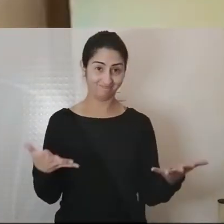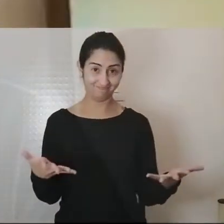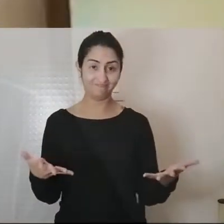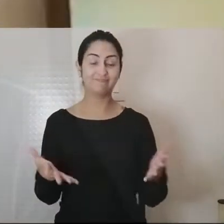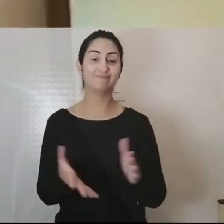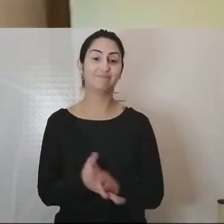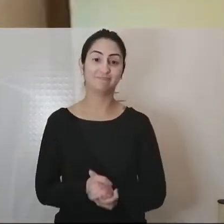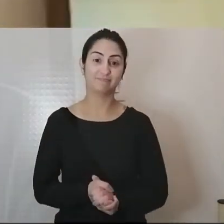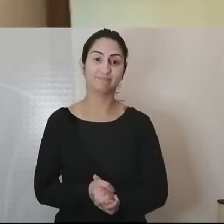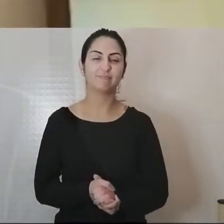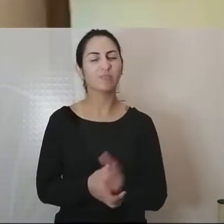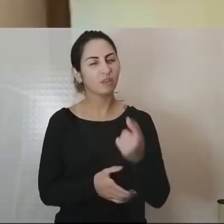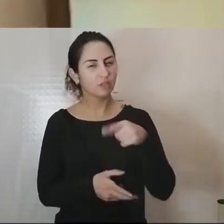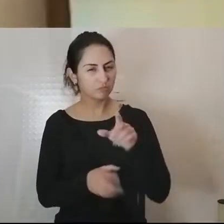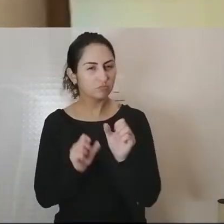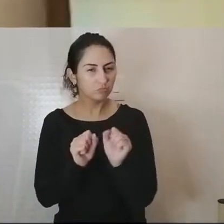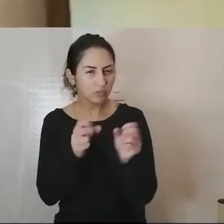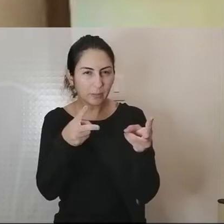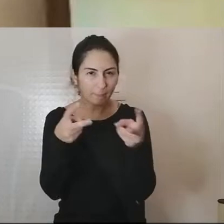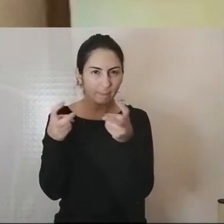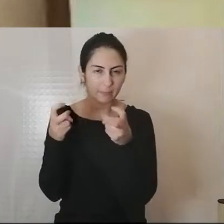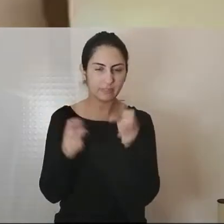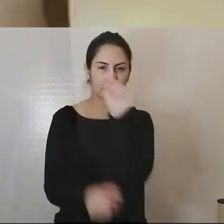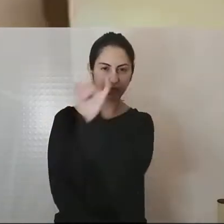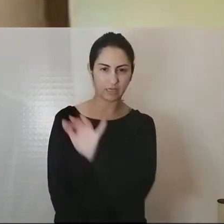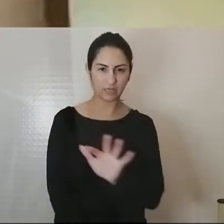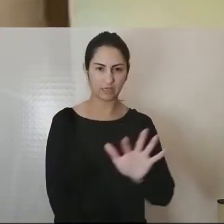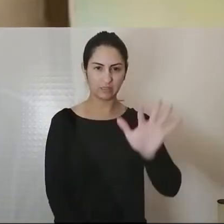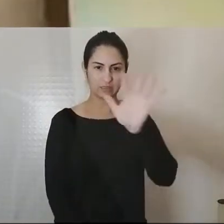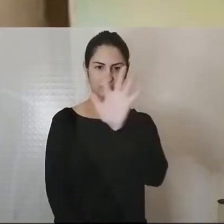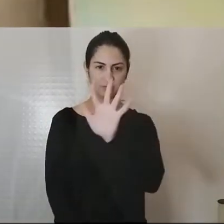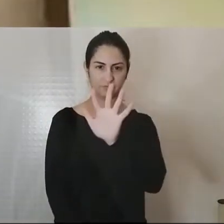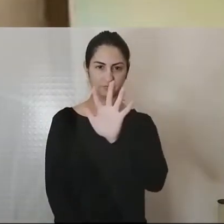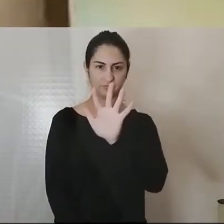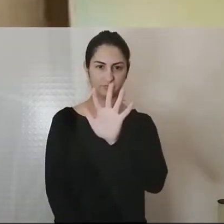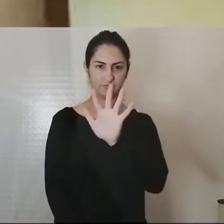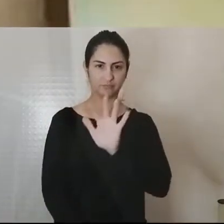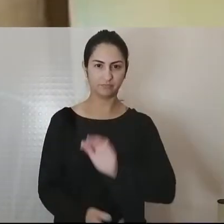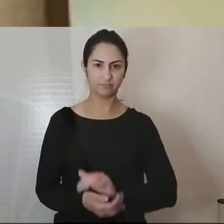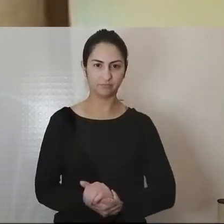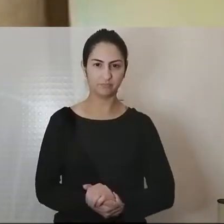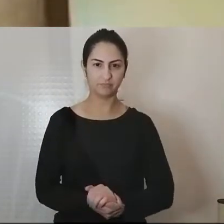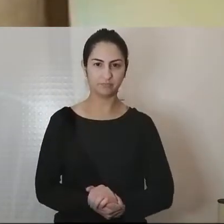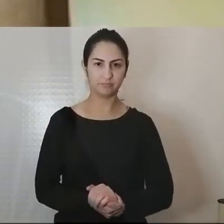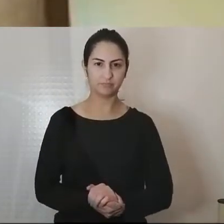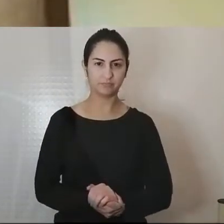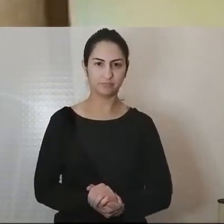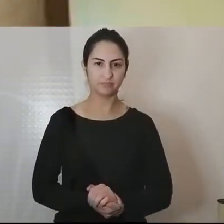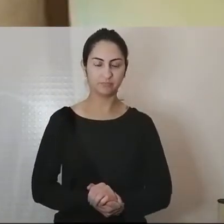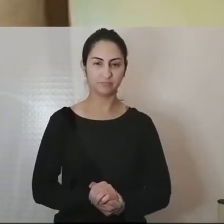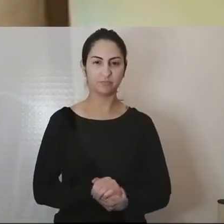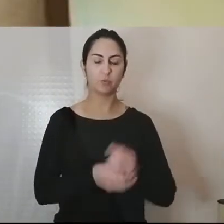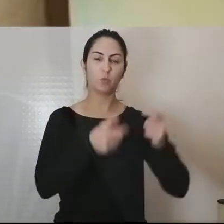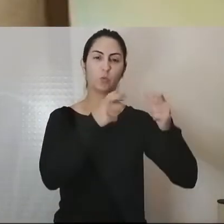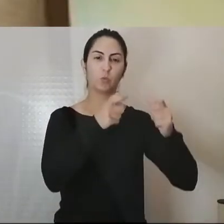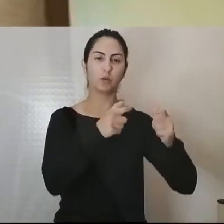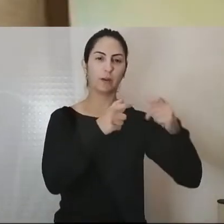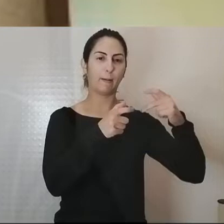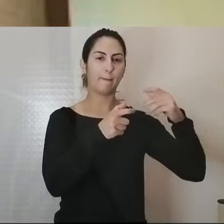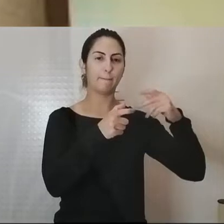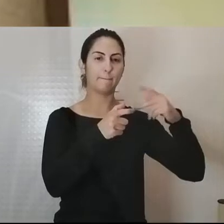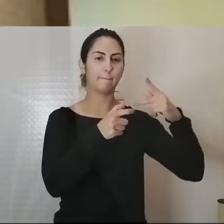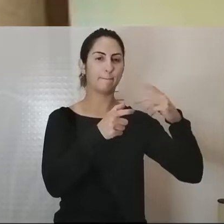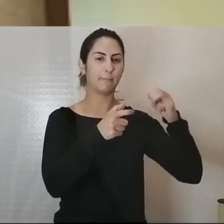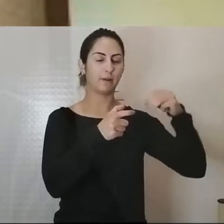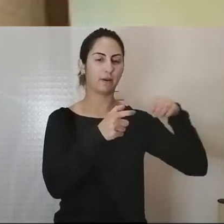Como podem ver, a imagem de deslocados em Pemba. Esta é uma das